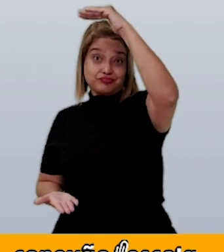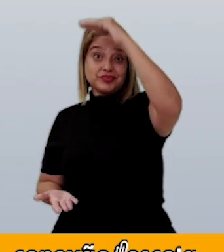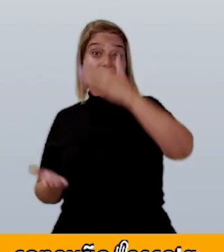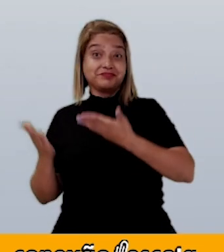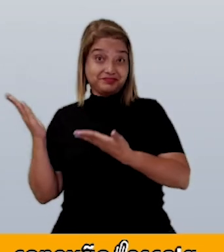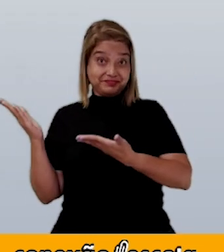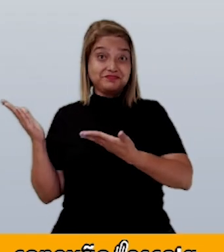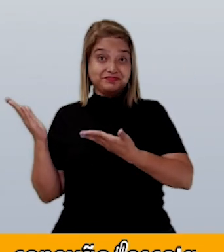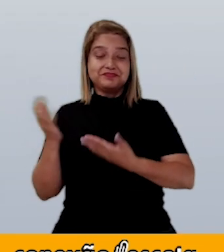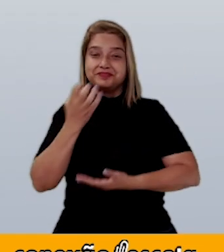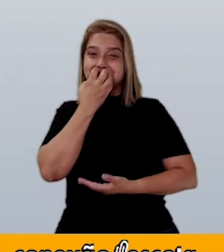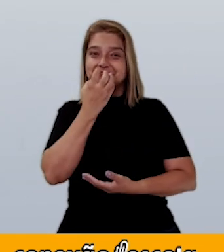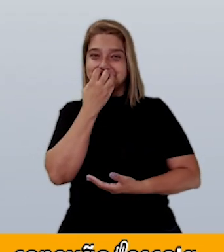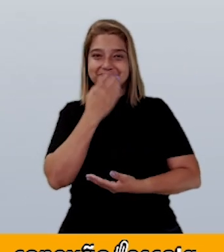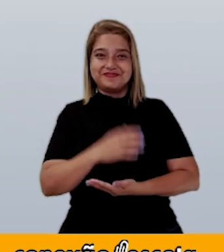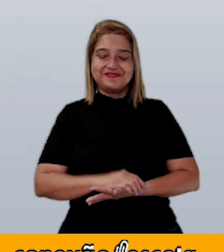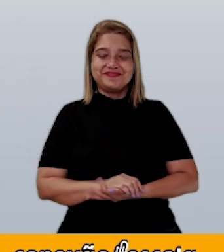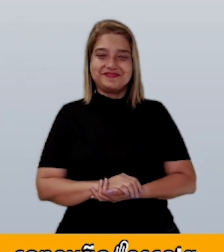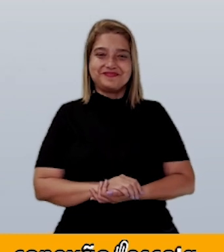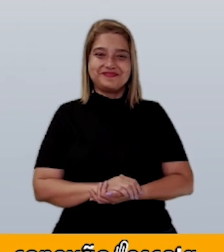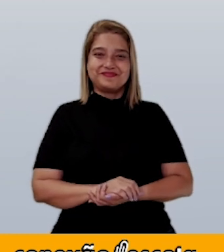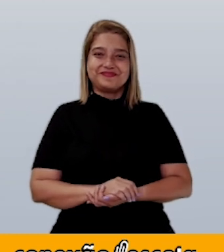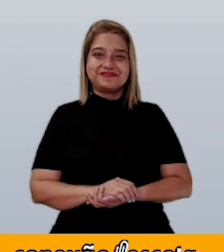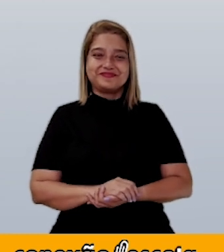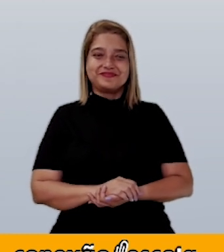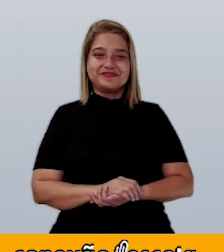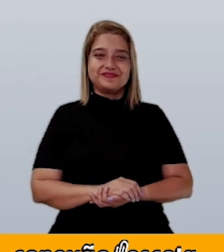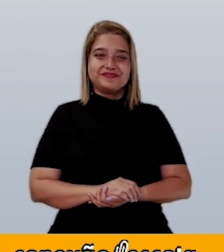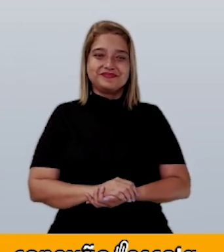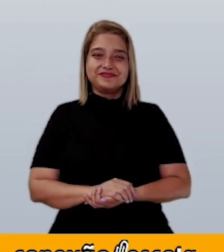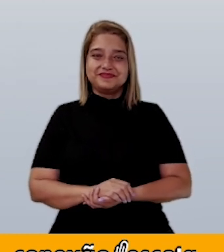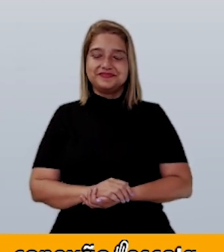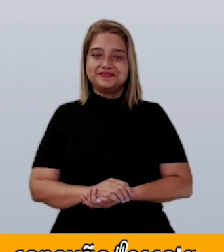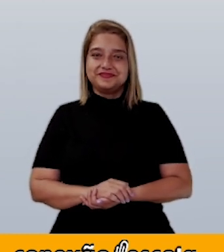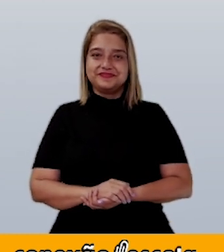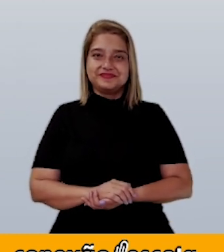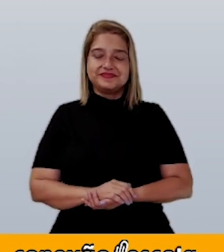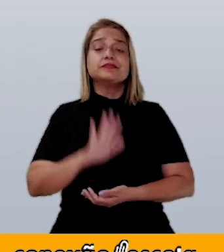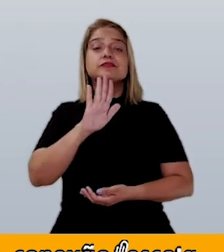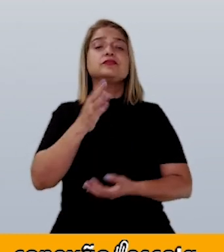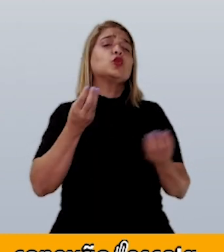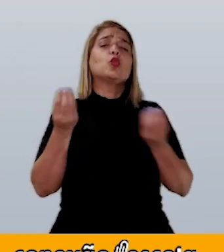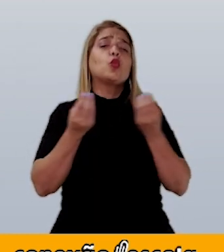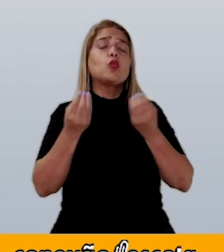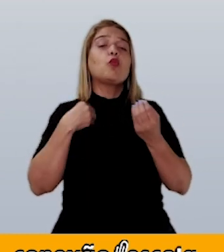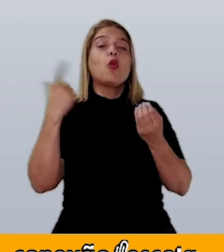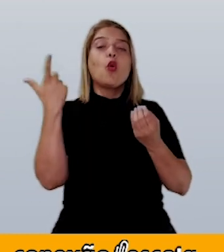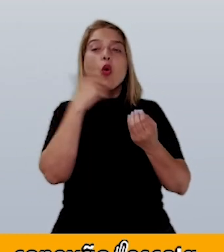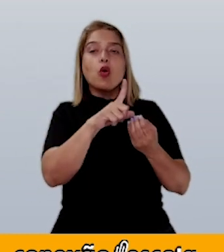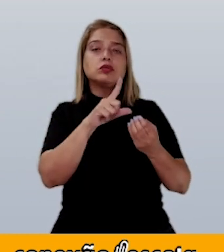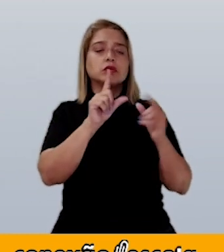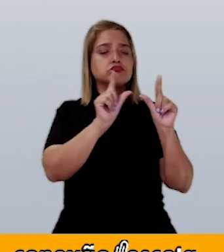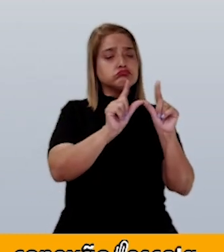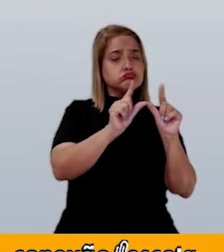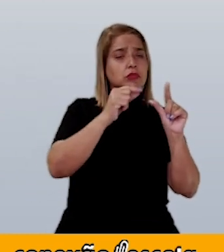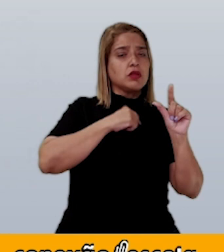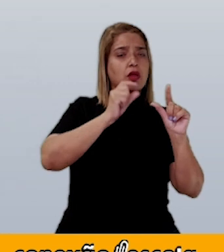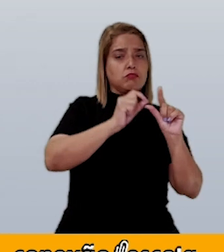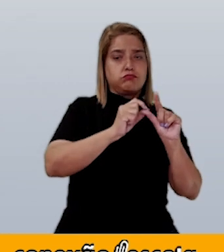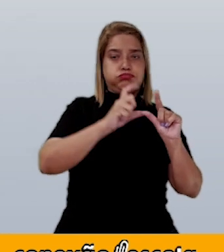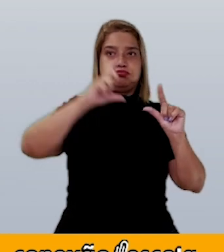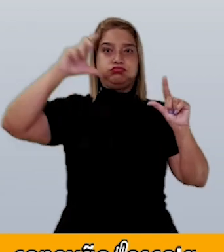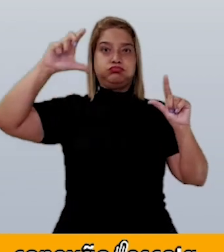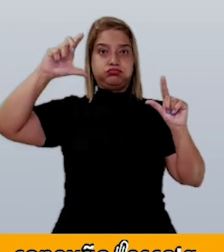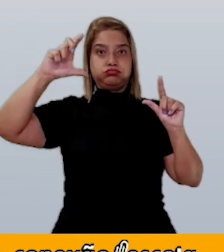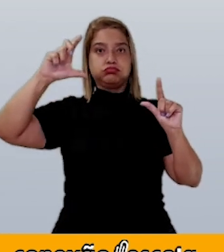vendo nos cachorros. O processo de aumentar alguma coisa mantendo-se